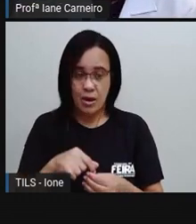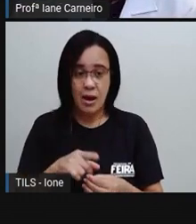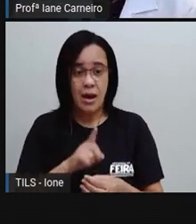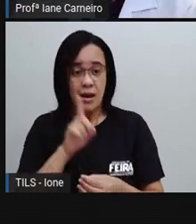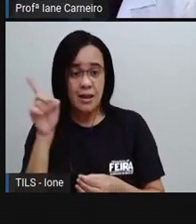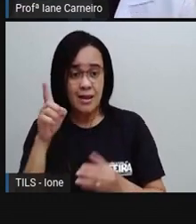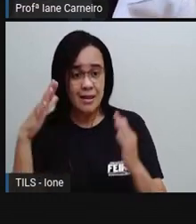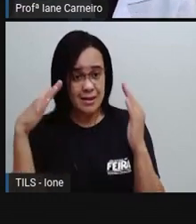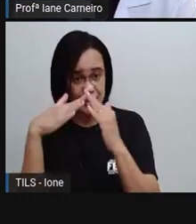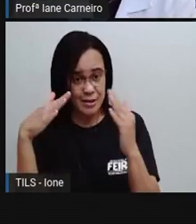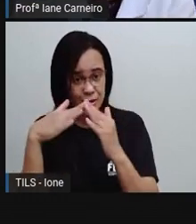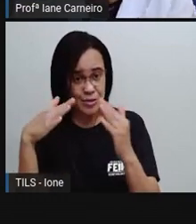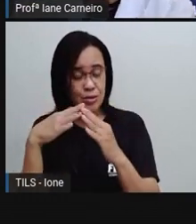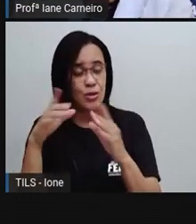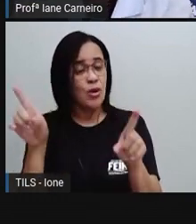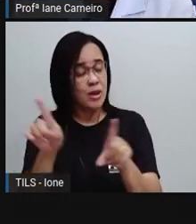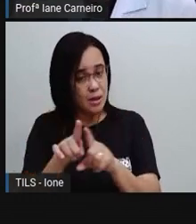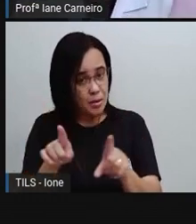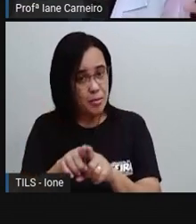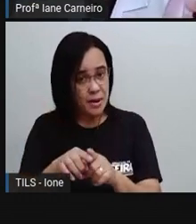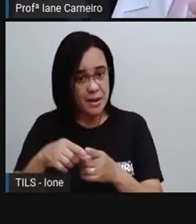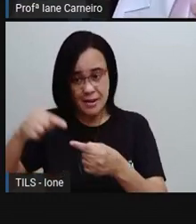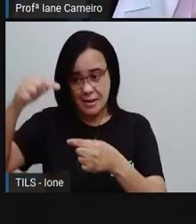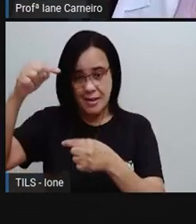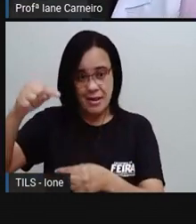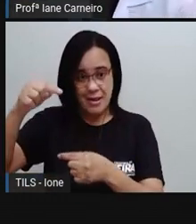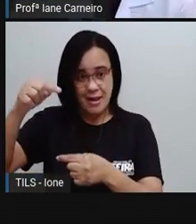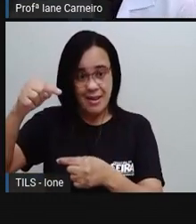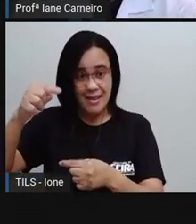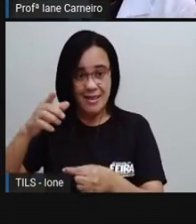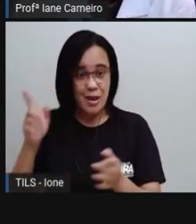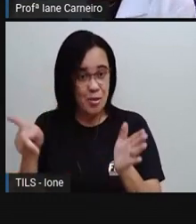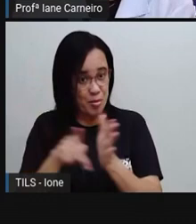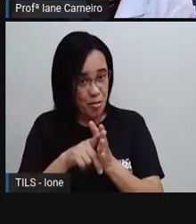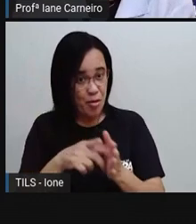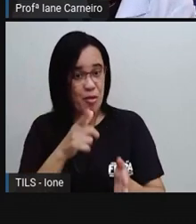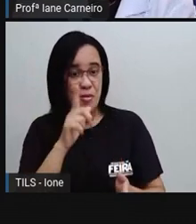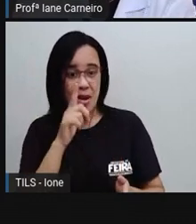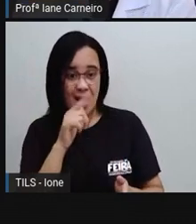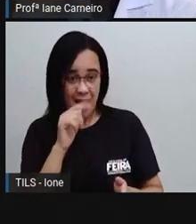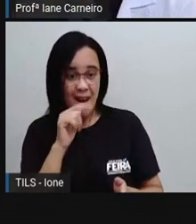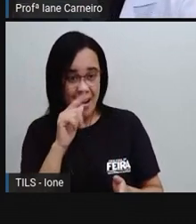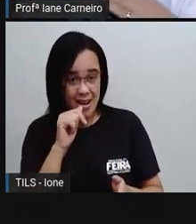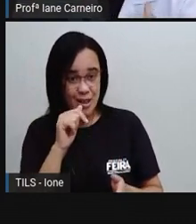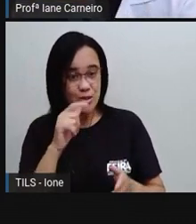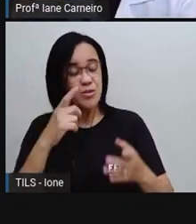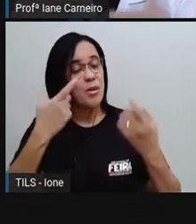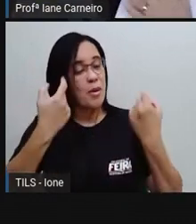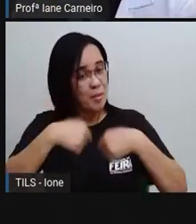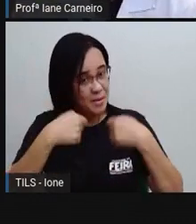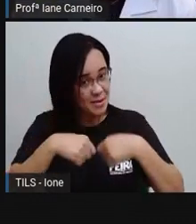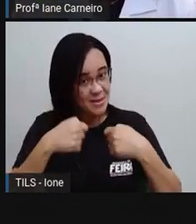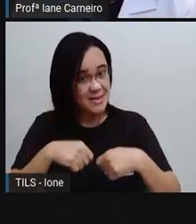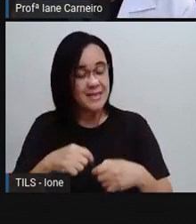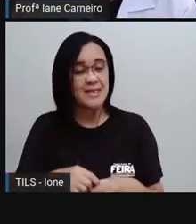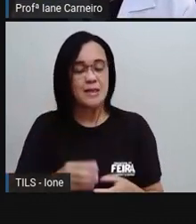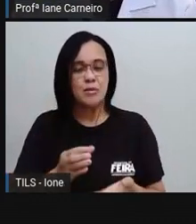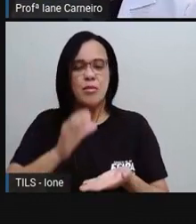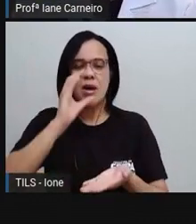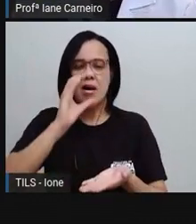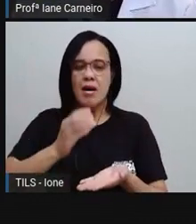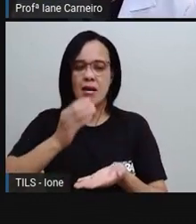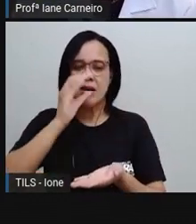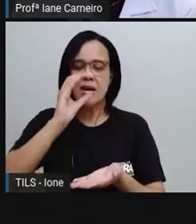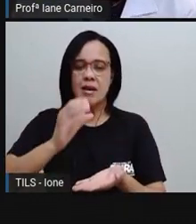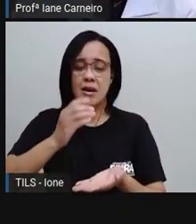água? Você está levando a sua garrafinha de água para a escola? Tem que levar, né? Para você estar sempre se hidratando, certo?